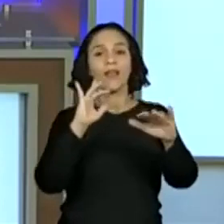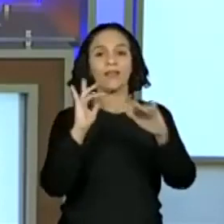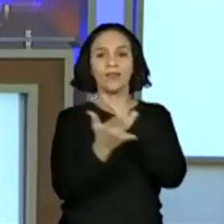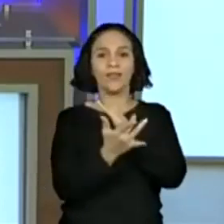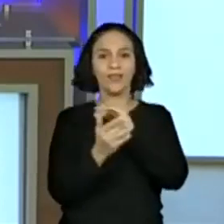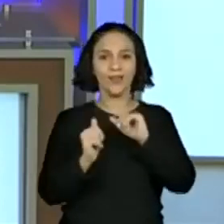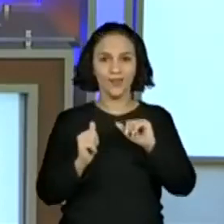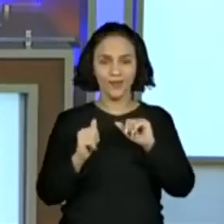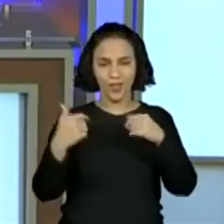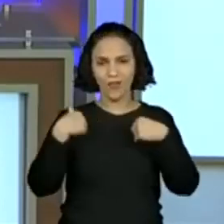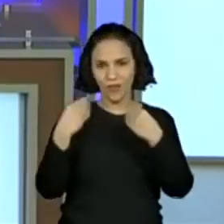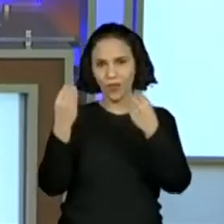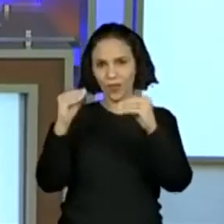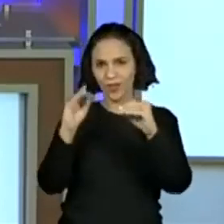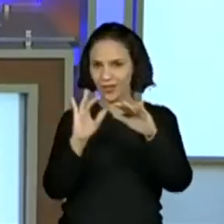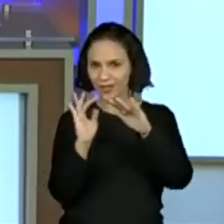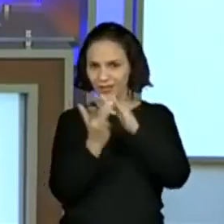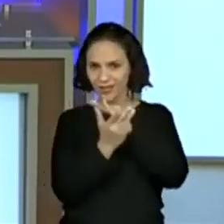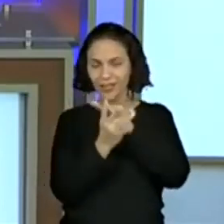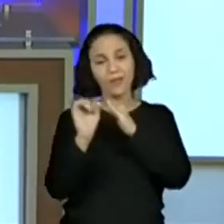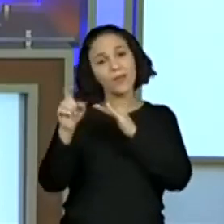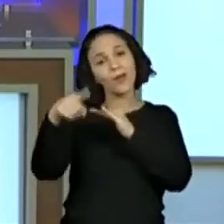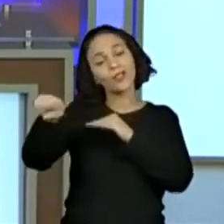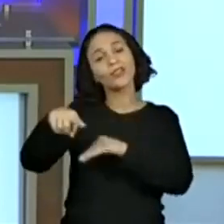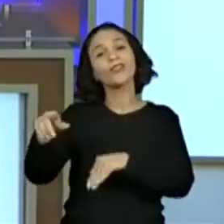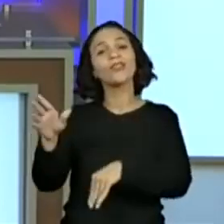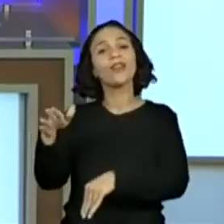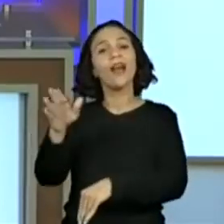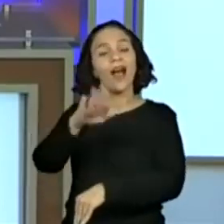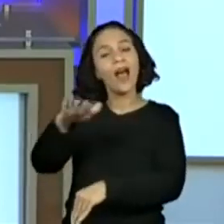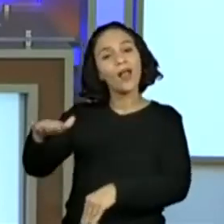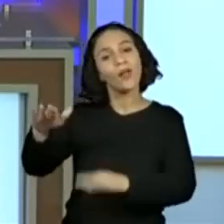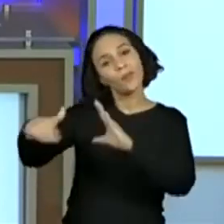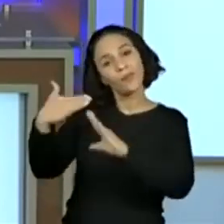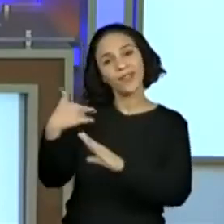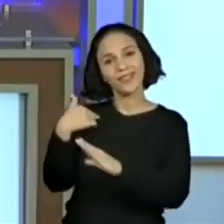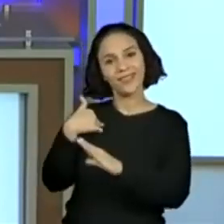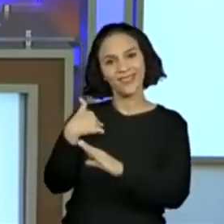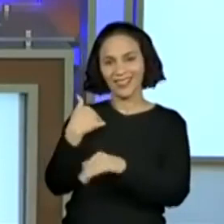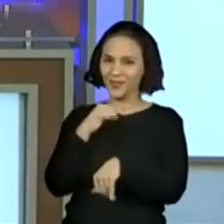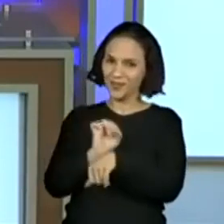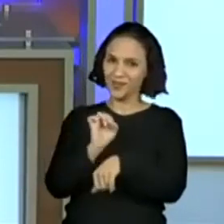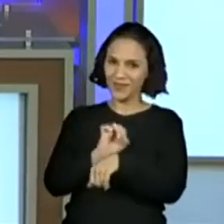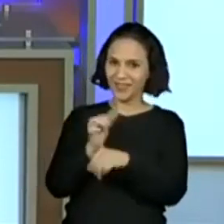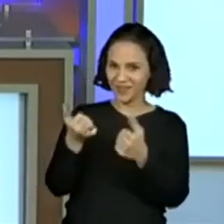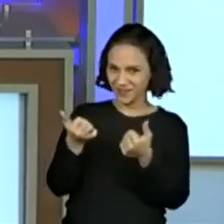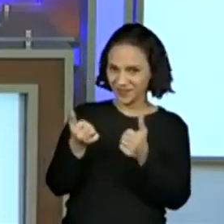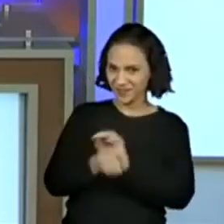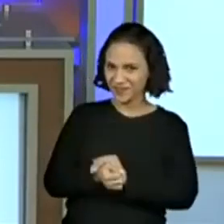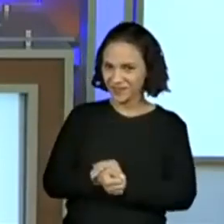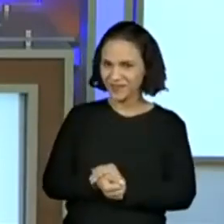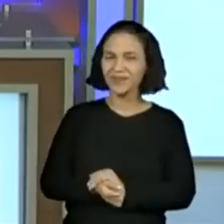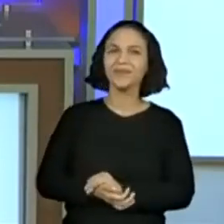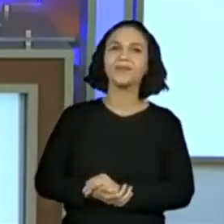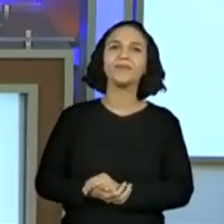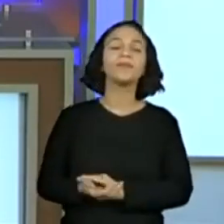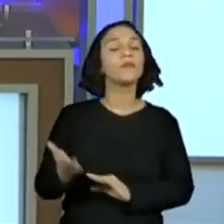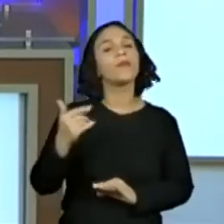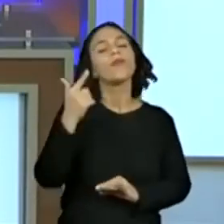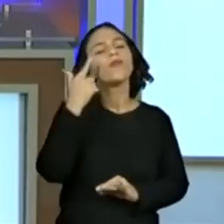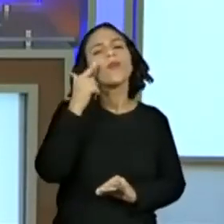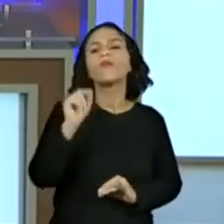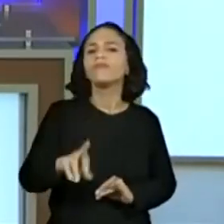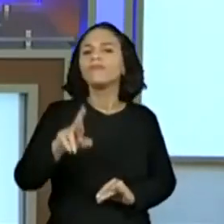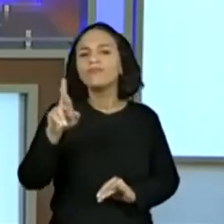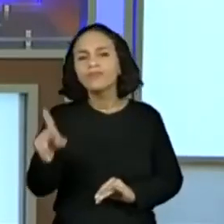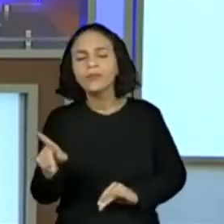da aula, eu vou colocar minhas redes sociais. Pode pedir para os alunos mandarem por lá, tá certo? Eu vou ficar esperando, tá? Então, vamos lá. Vamos para as diferenças